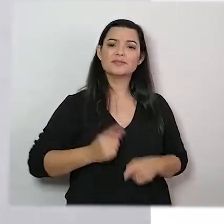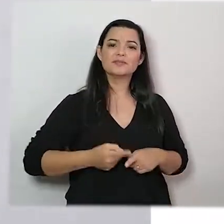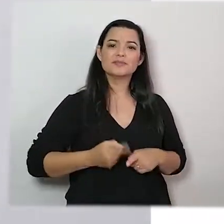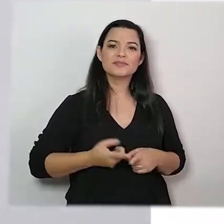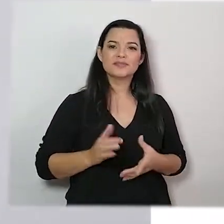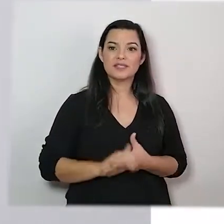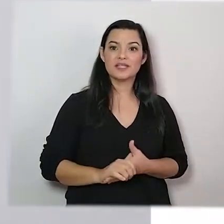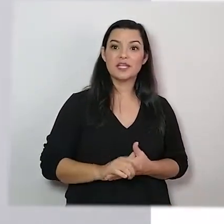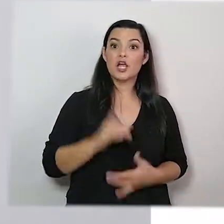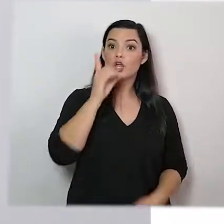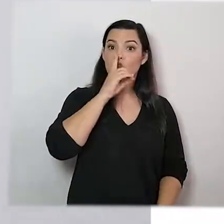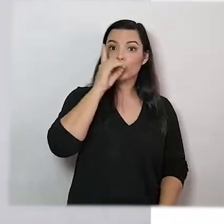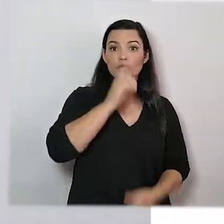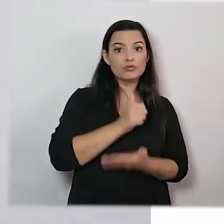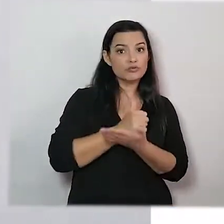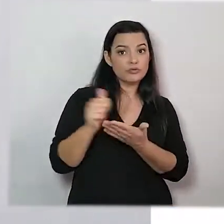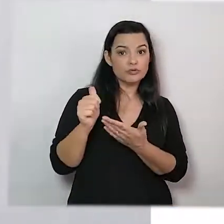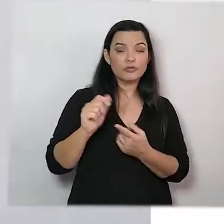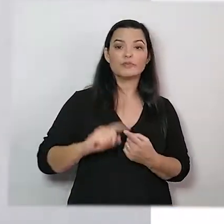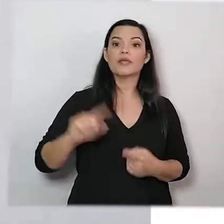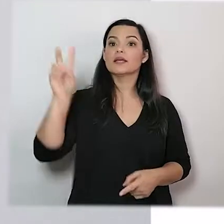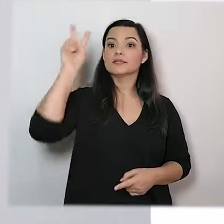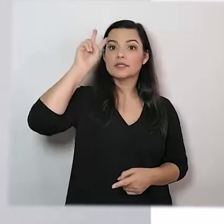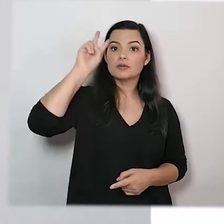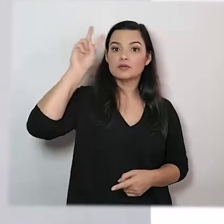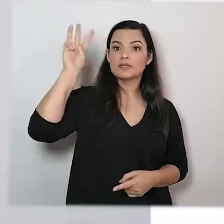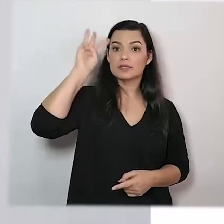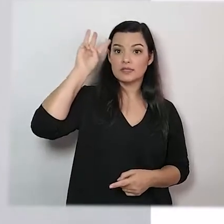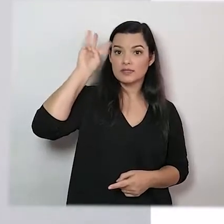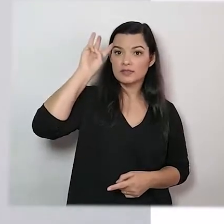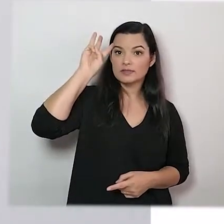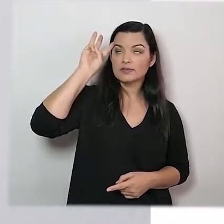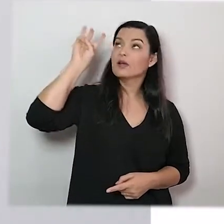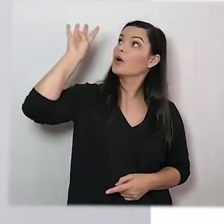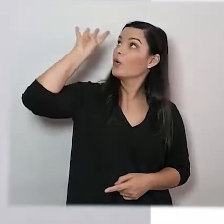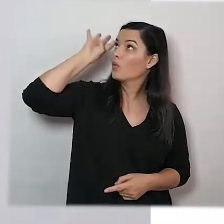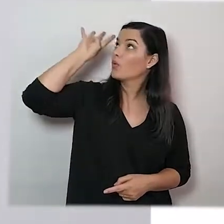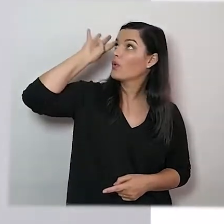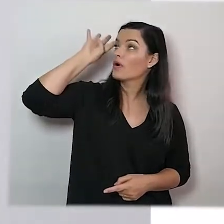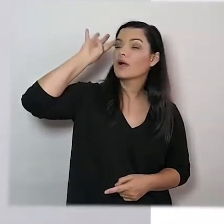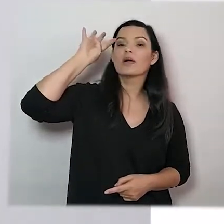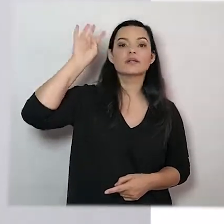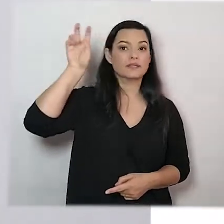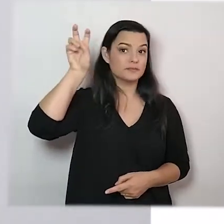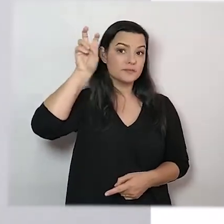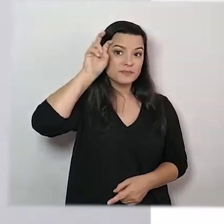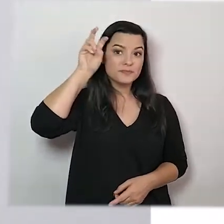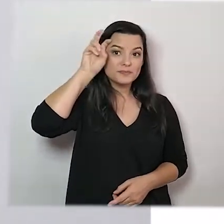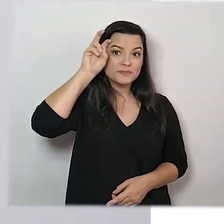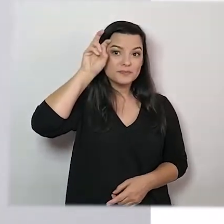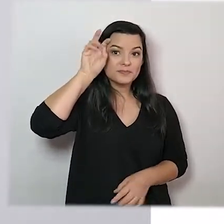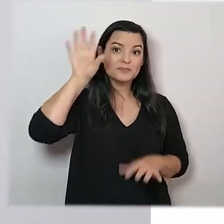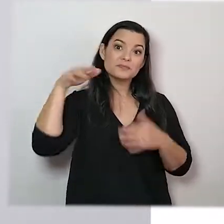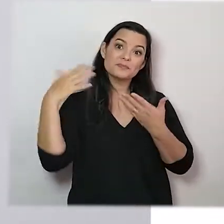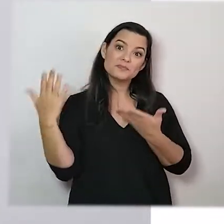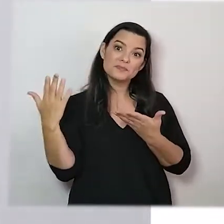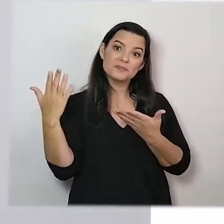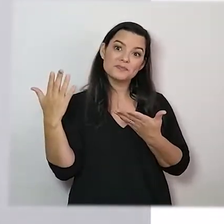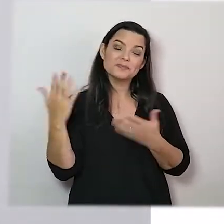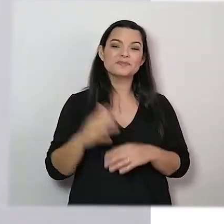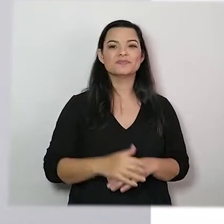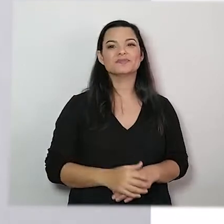quê? Já passou domingo, segunda, terça, quarta, quinta,